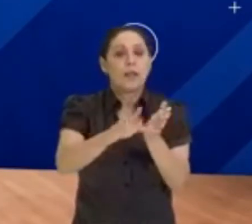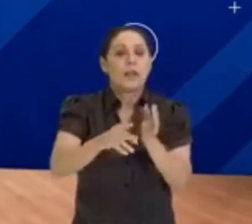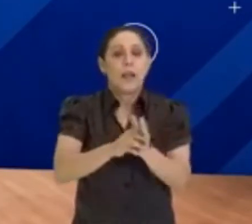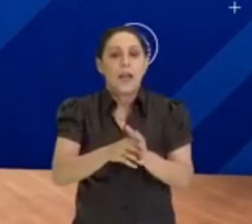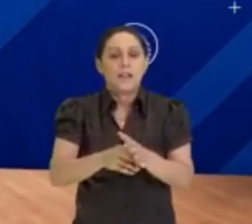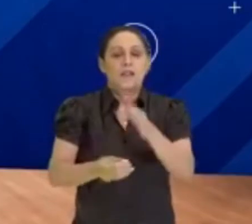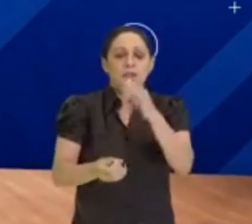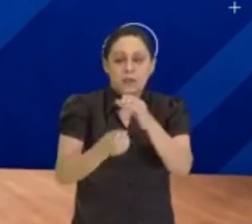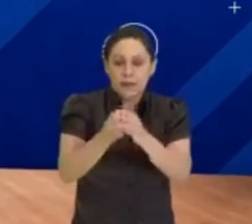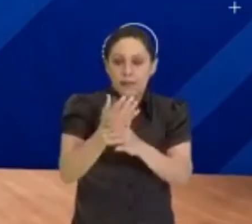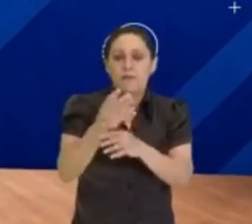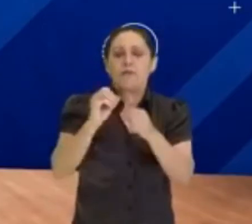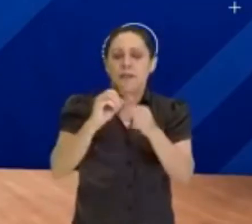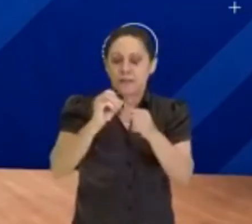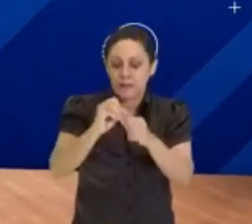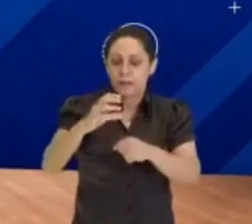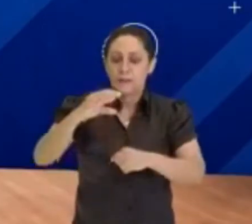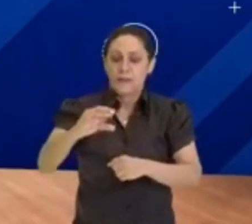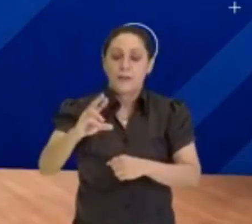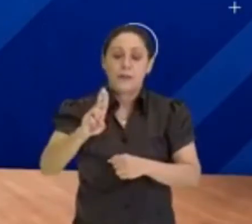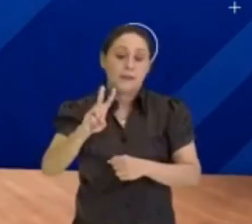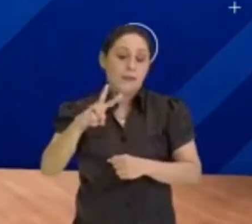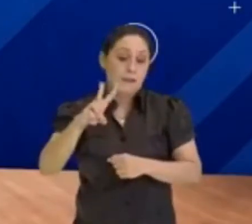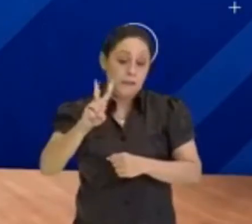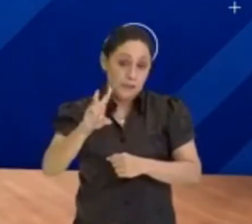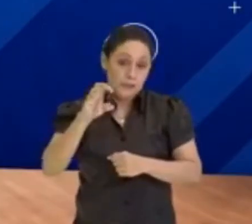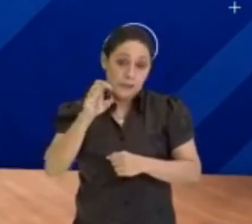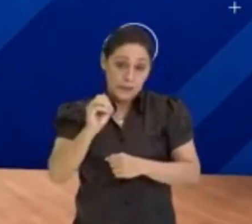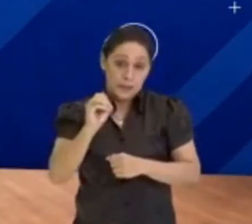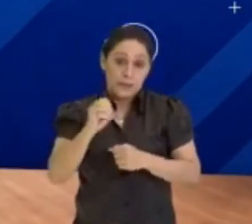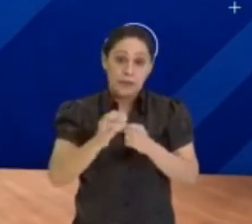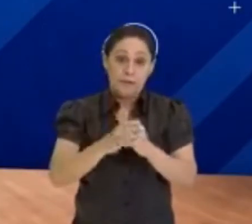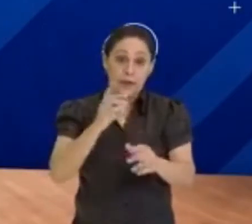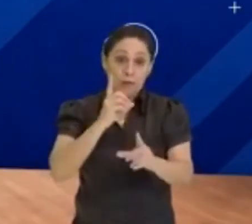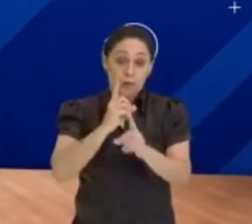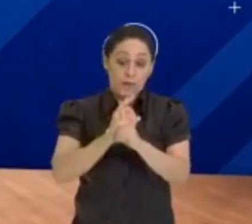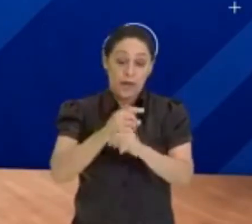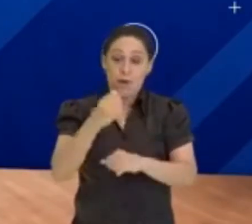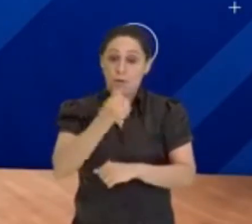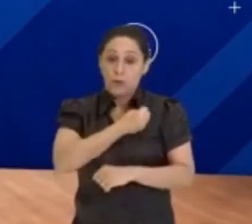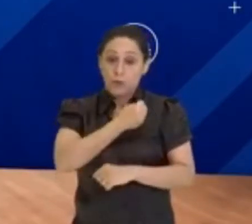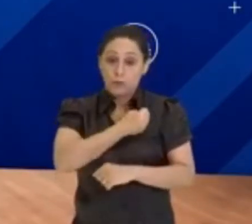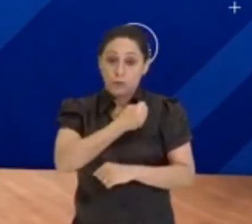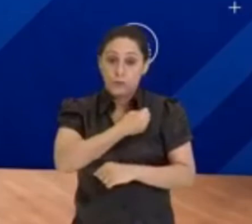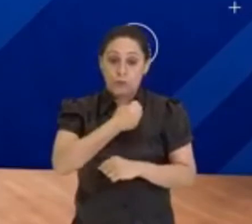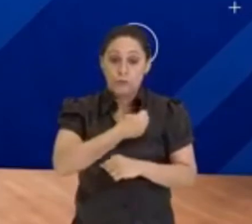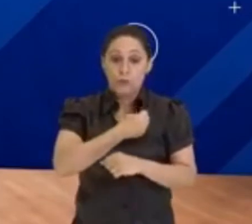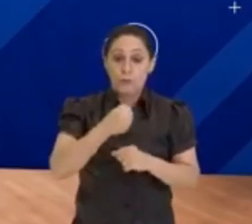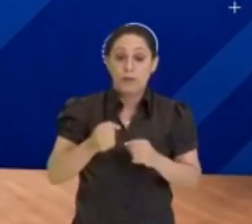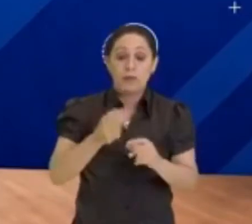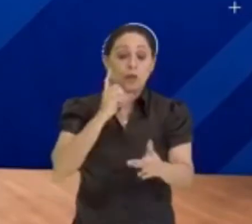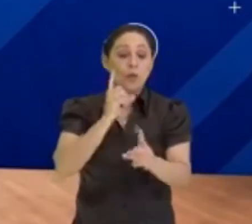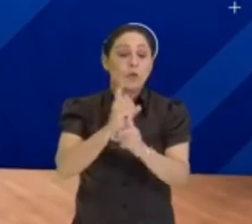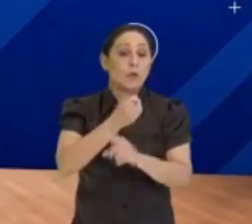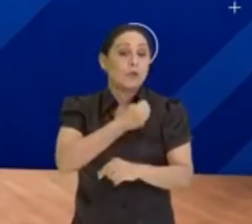crivando os números naturais para encontrar quem? Os famosos números primos, certo? Então, a já